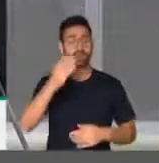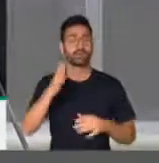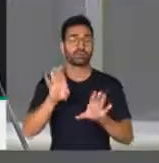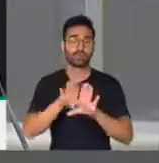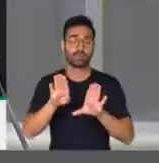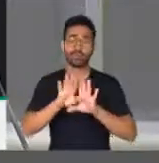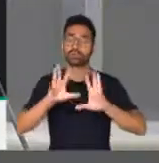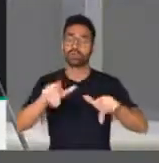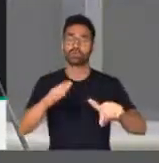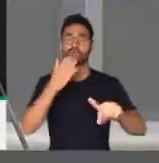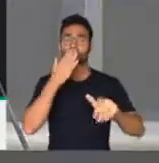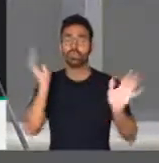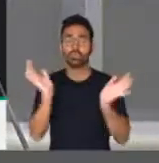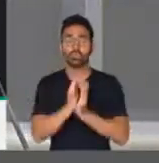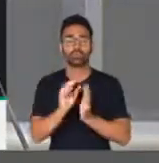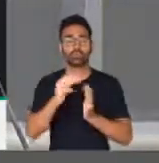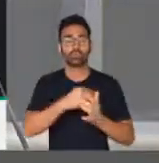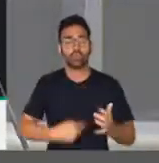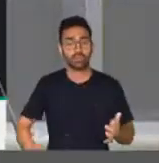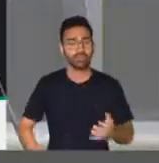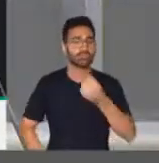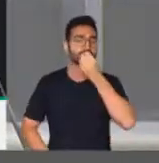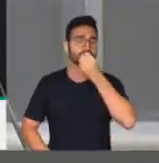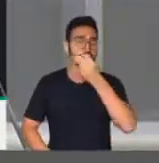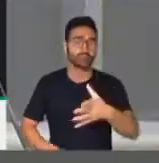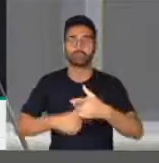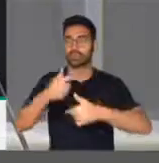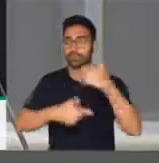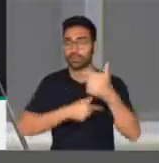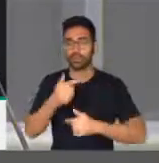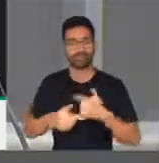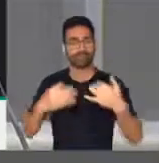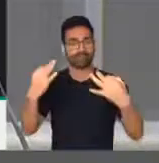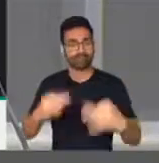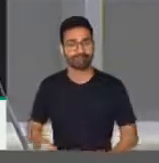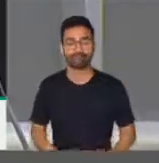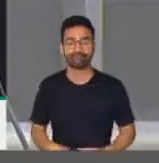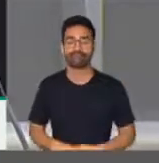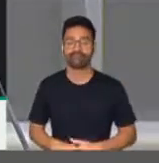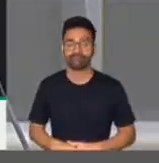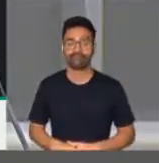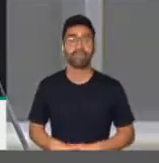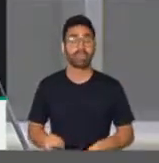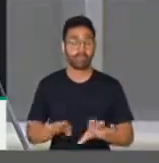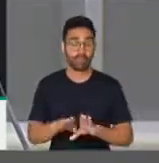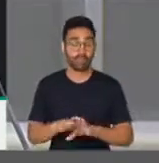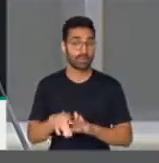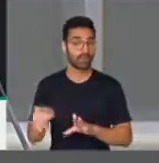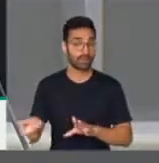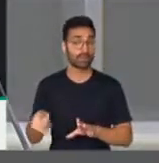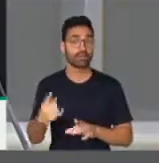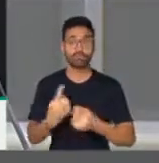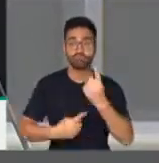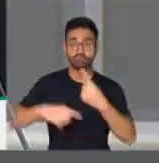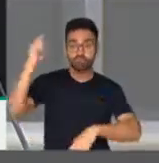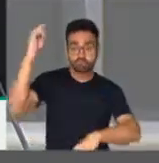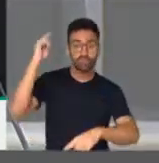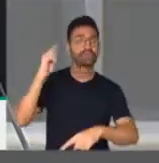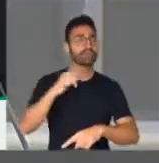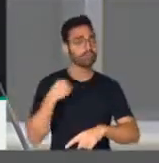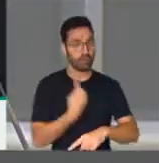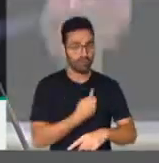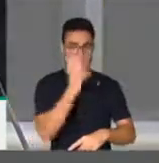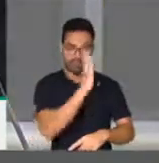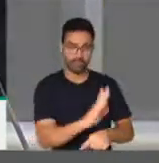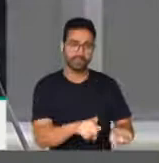time de ministros muito sucesso, muito êxito, e, certamente, o seu sucesso será o sucesso de todos